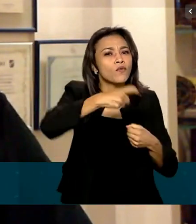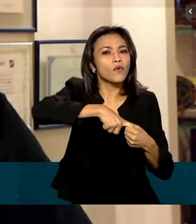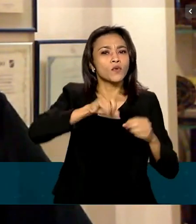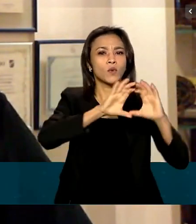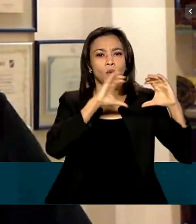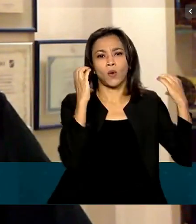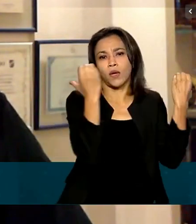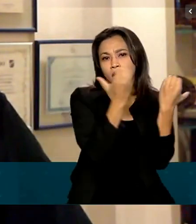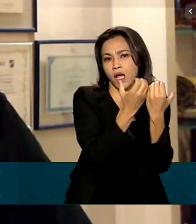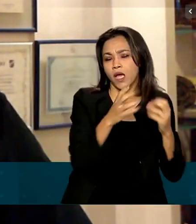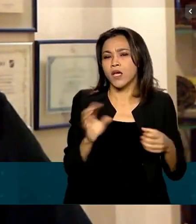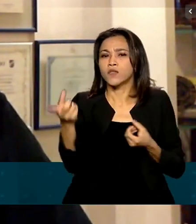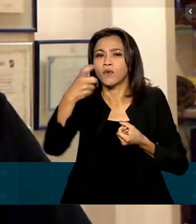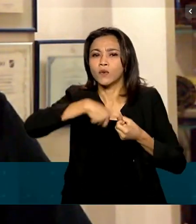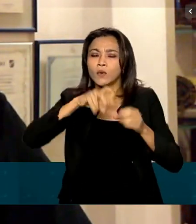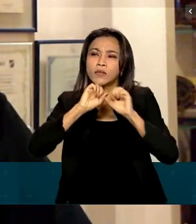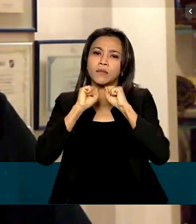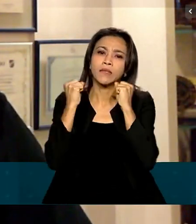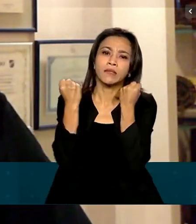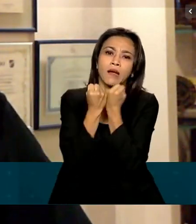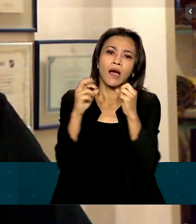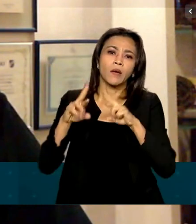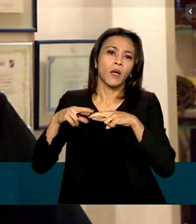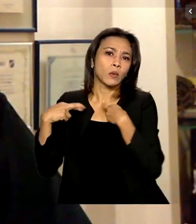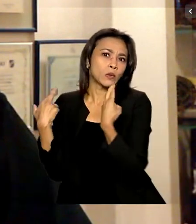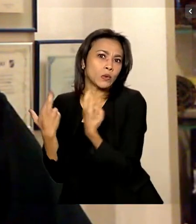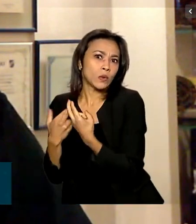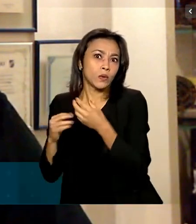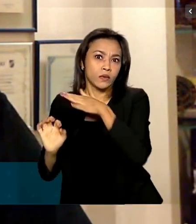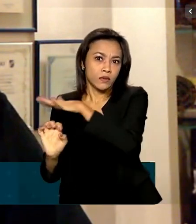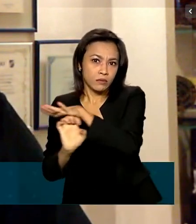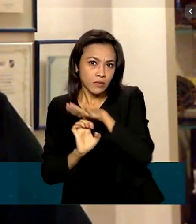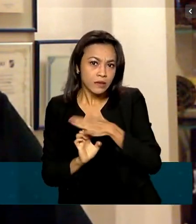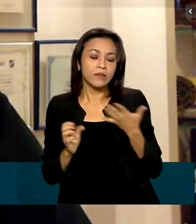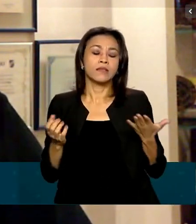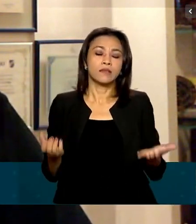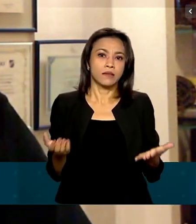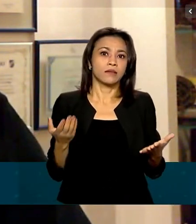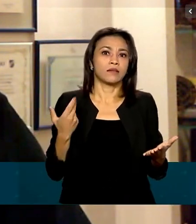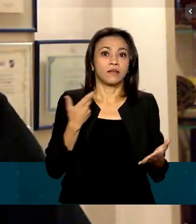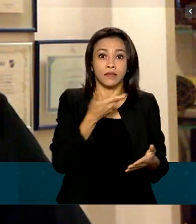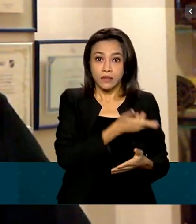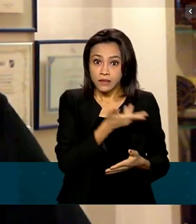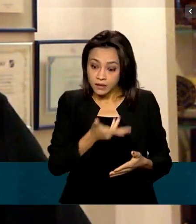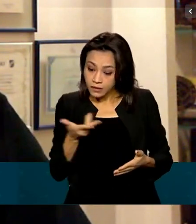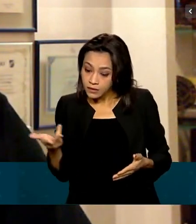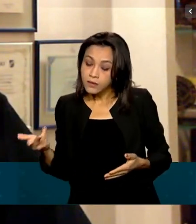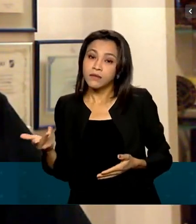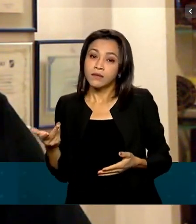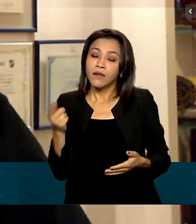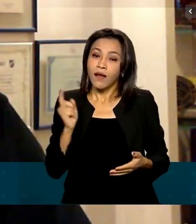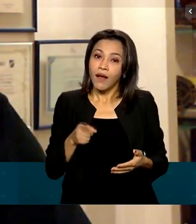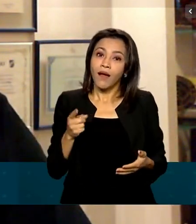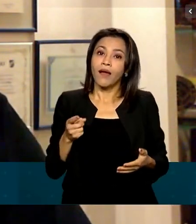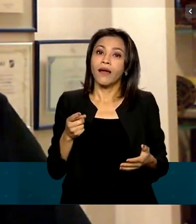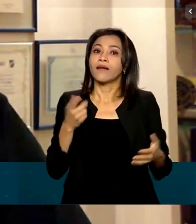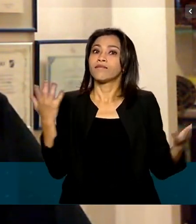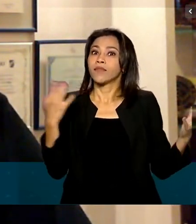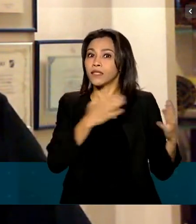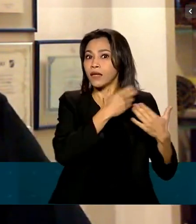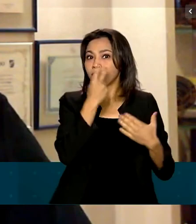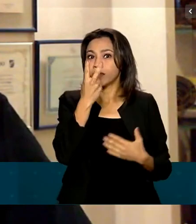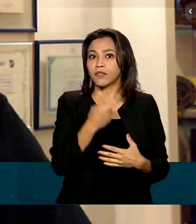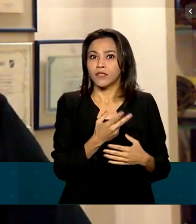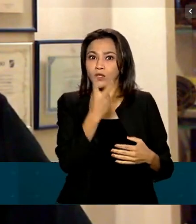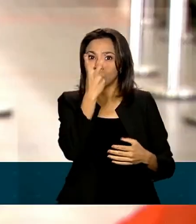as feiras, seminários, reuniões de empresas, que também estão represadas, acumuladas ao longo desses